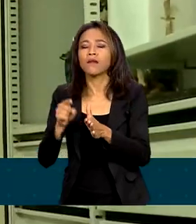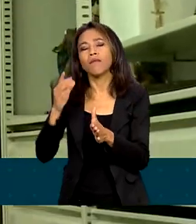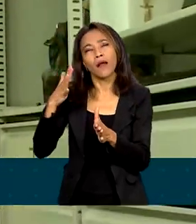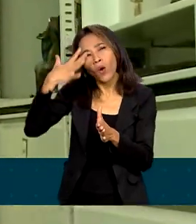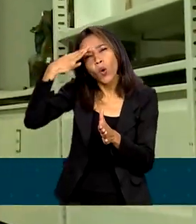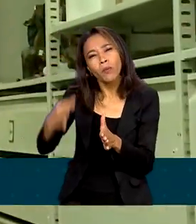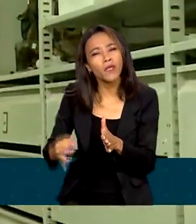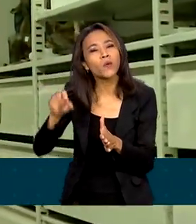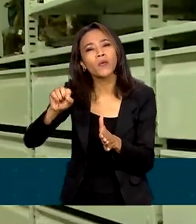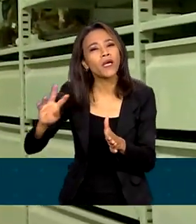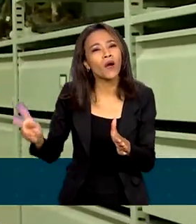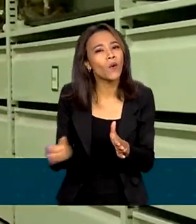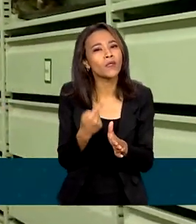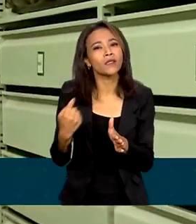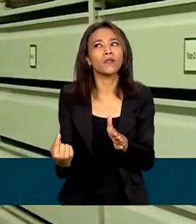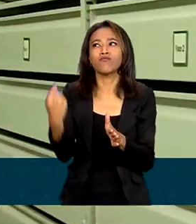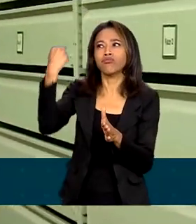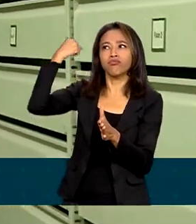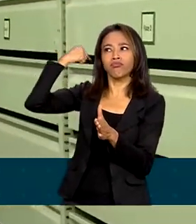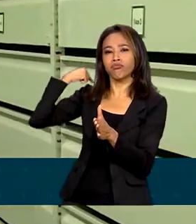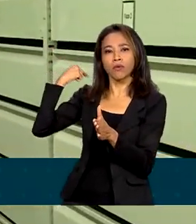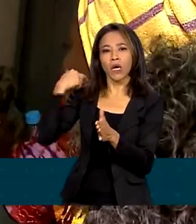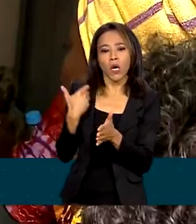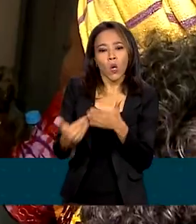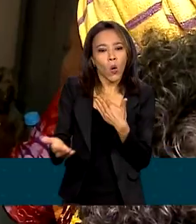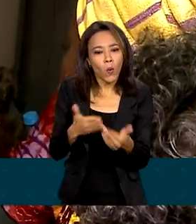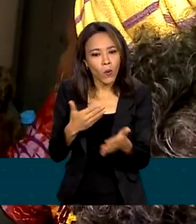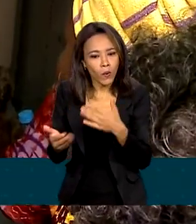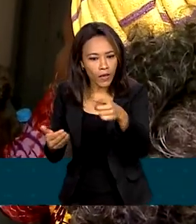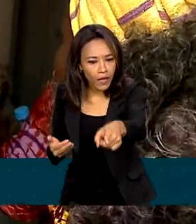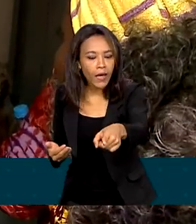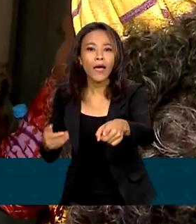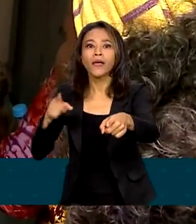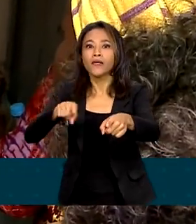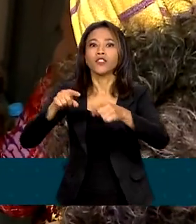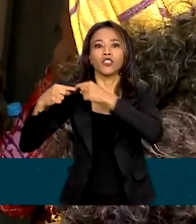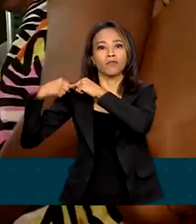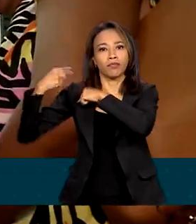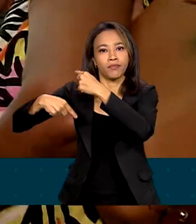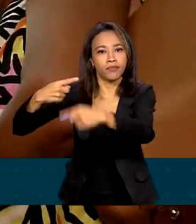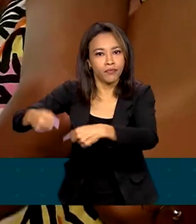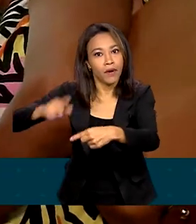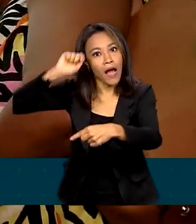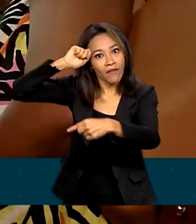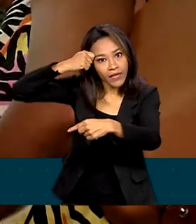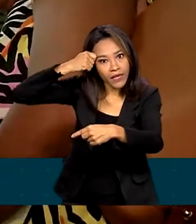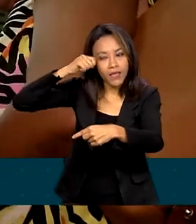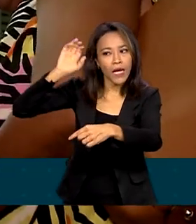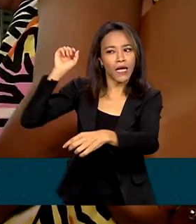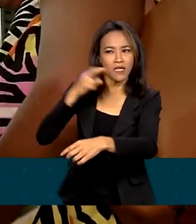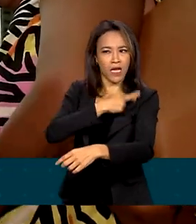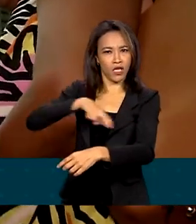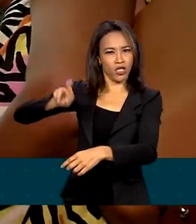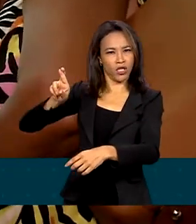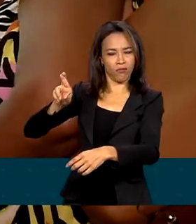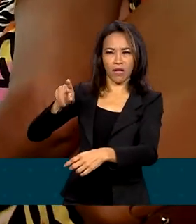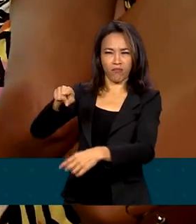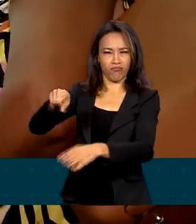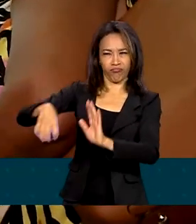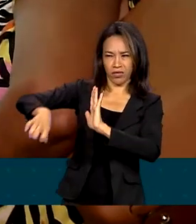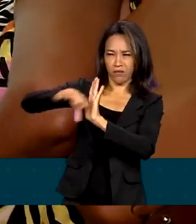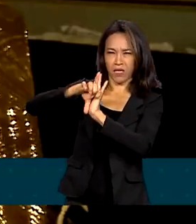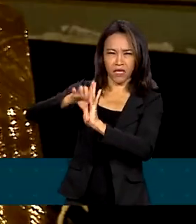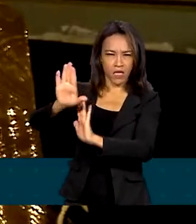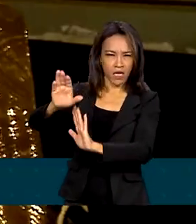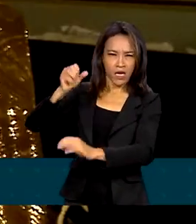o que acontecia quando qualquer atividade de matriz africana era reprimida e criminalizada no